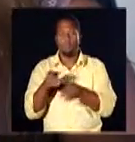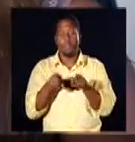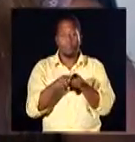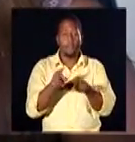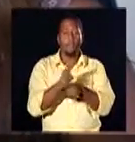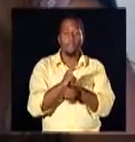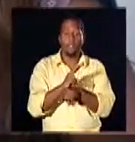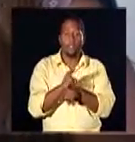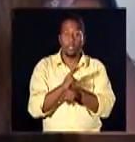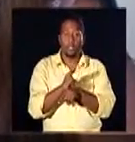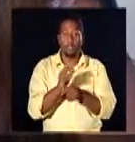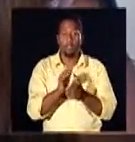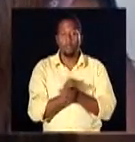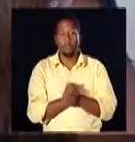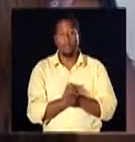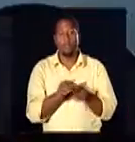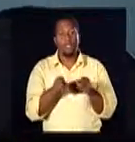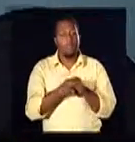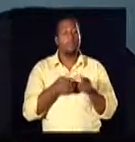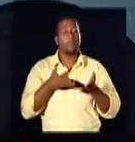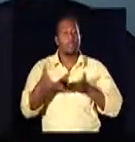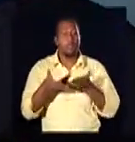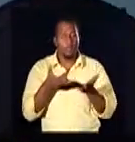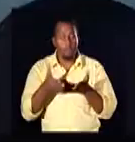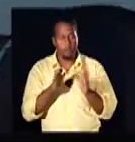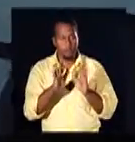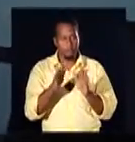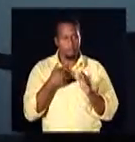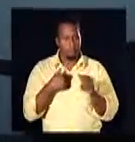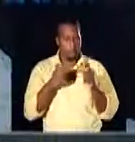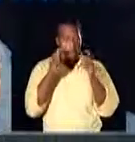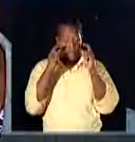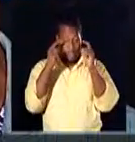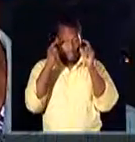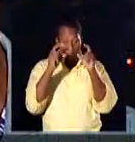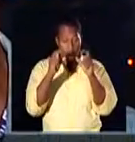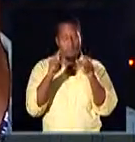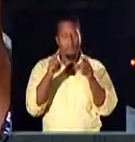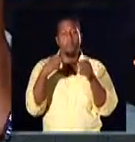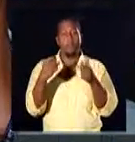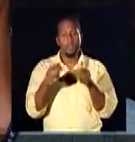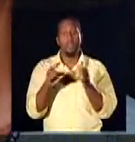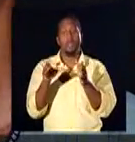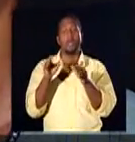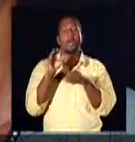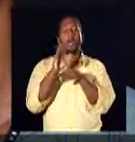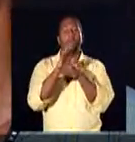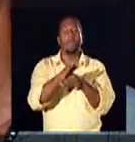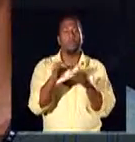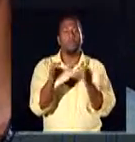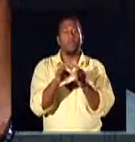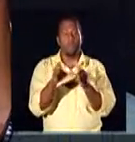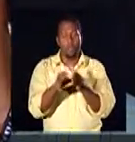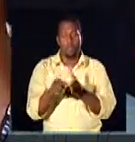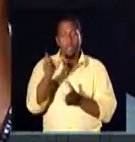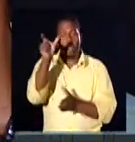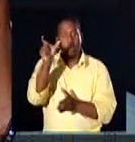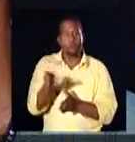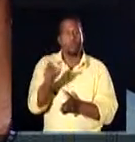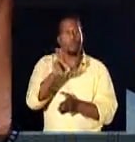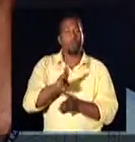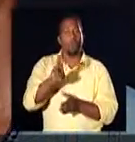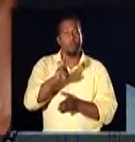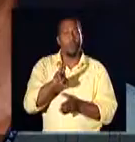e fiscalizando também a questão da prestação de serviço. A intenção maior é proteger a comunidade, o